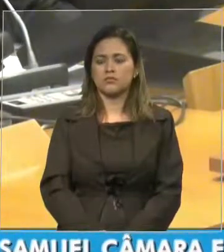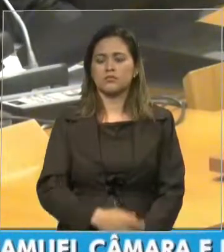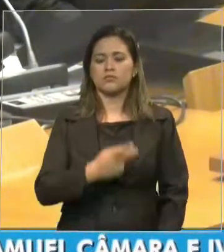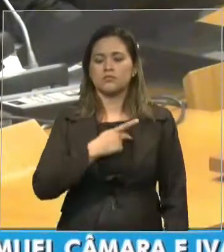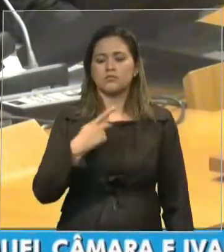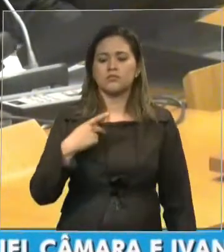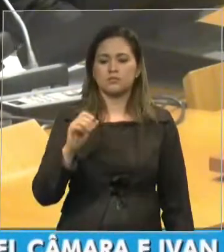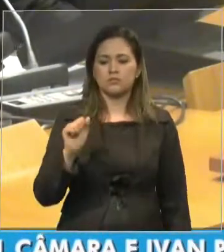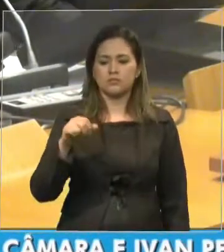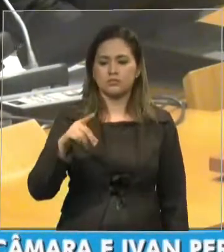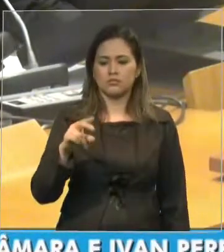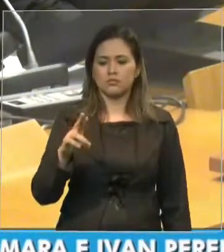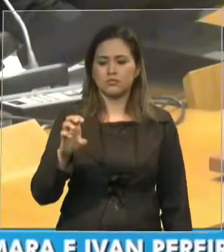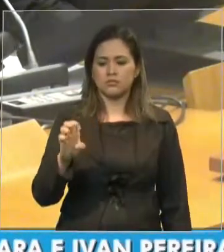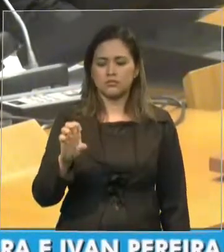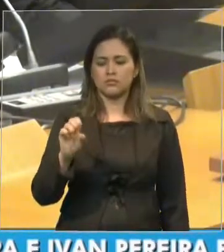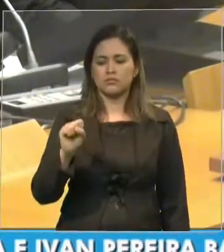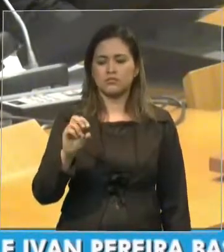Comadema